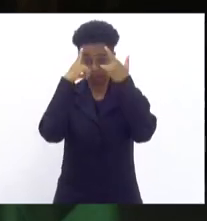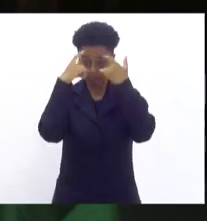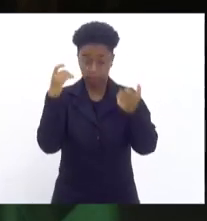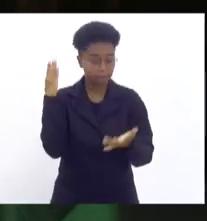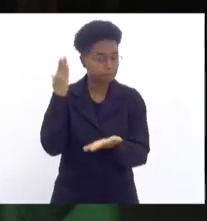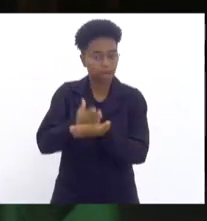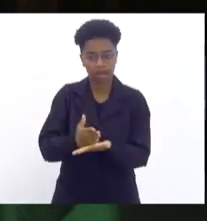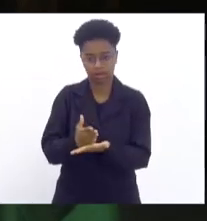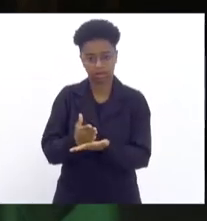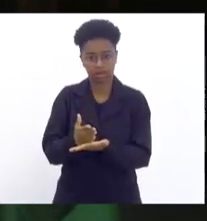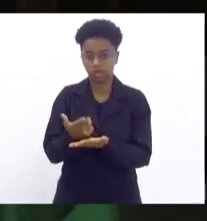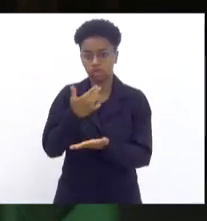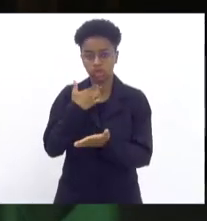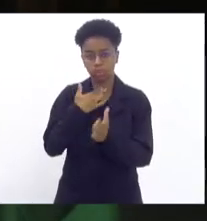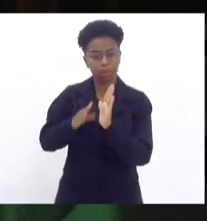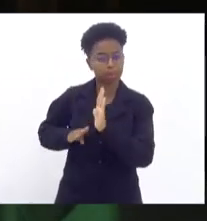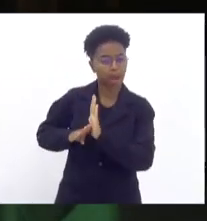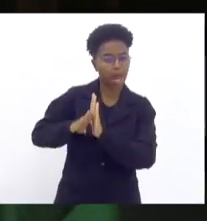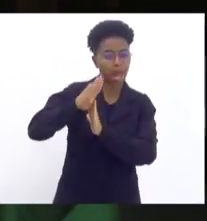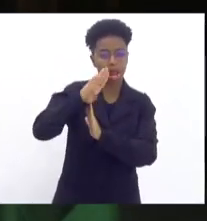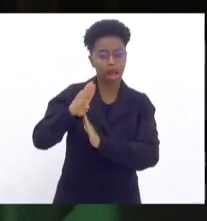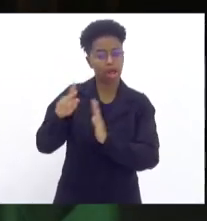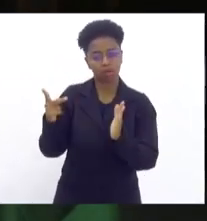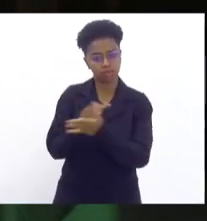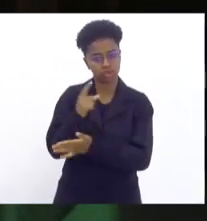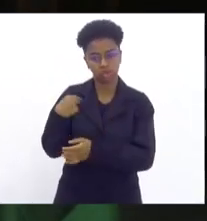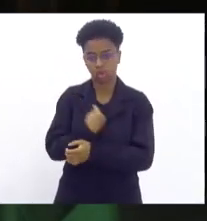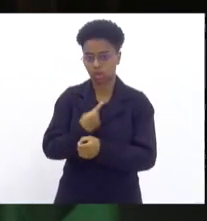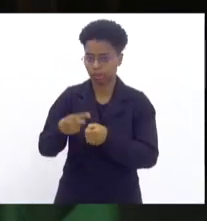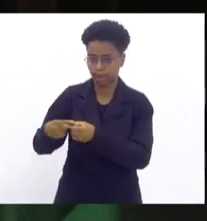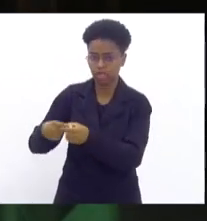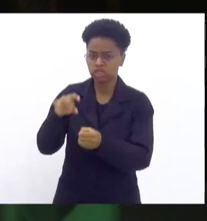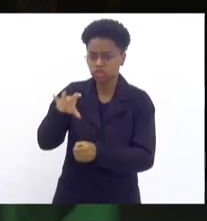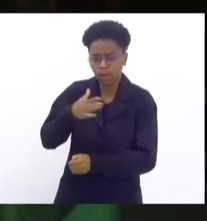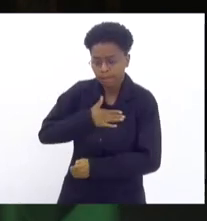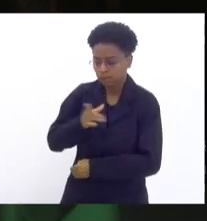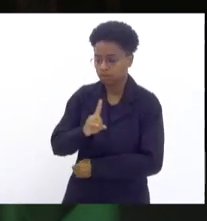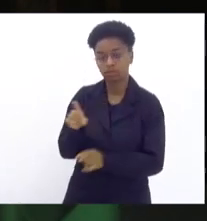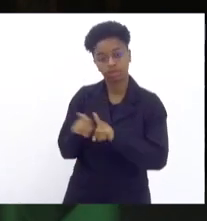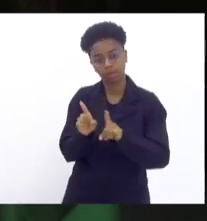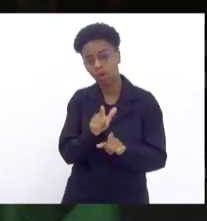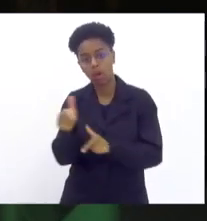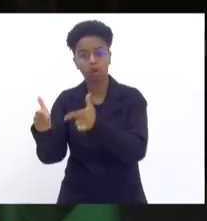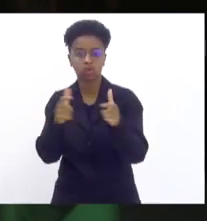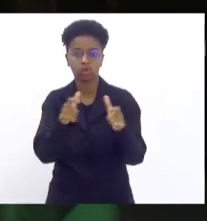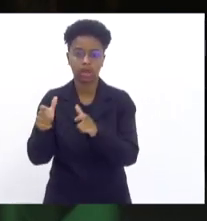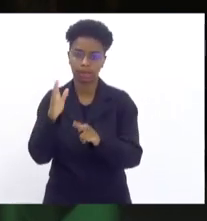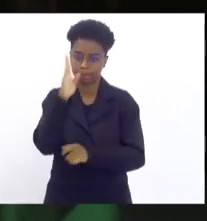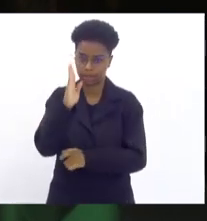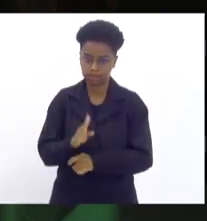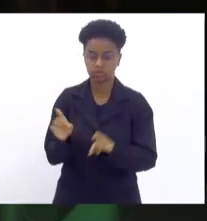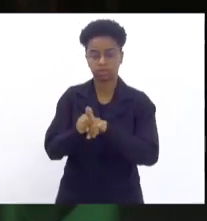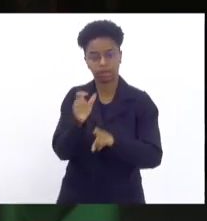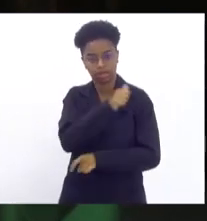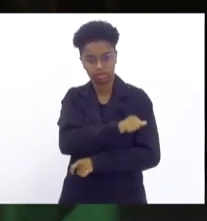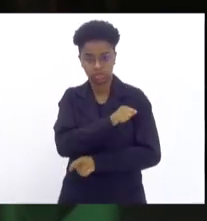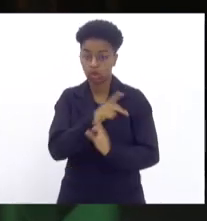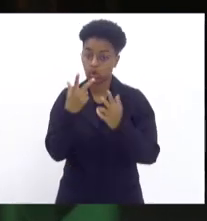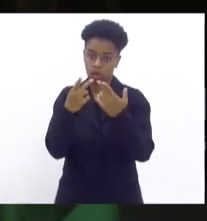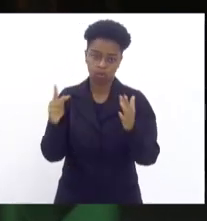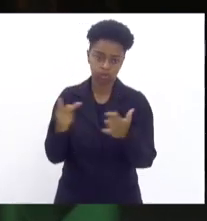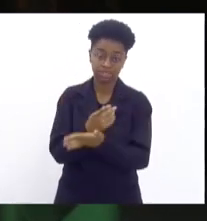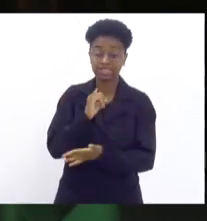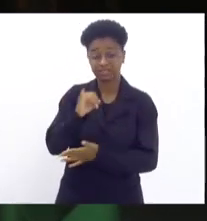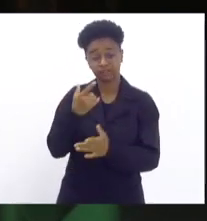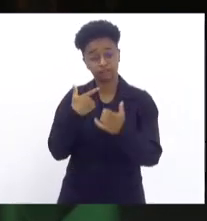chegue muito mais aos nossos bairros, não só de Bras de Pina, mas do Rio de Janeiro e do Brasil inteiro, como tem chegado. Então, se